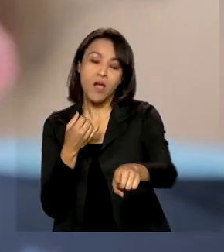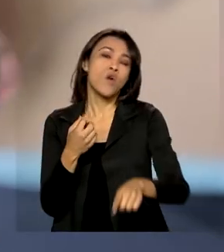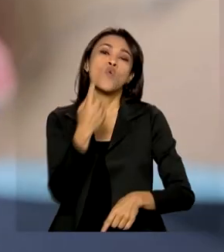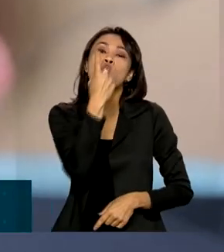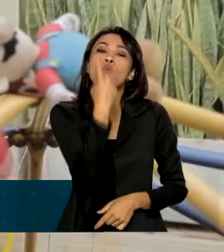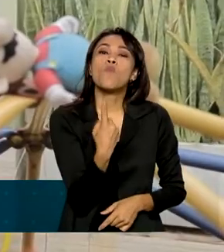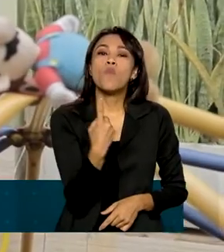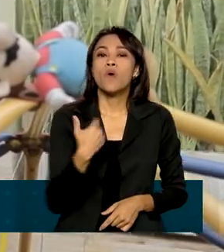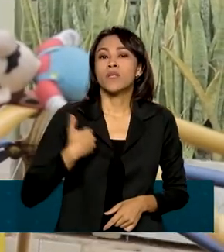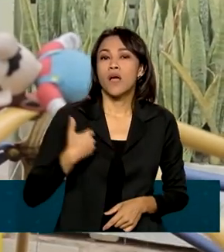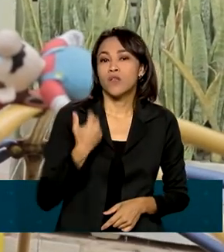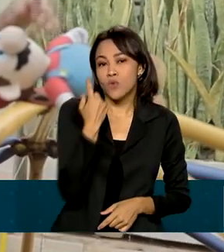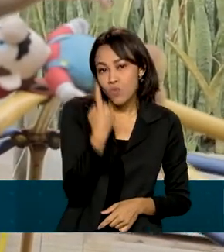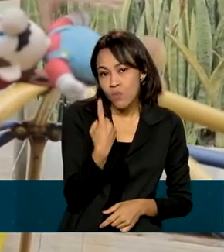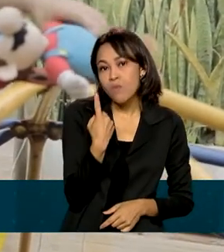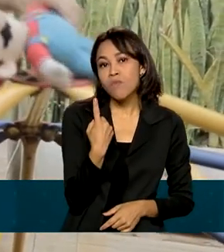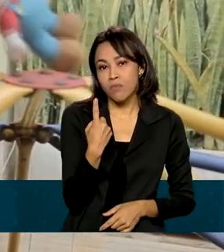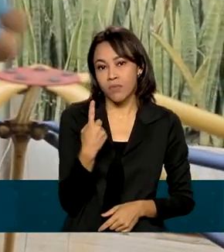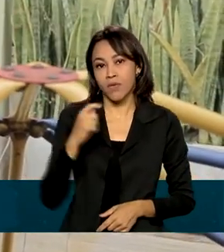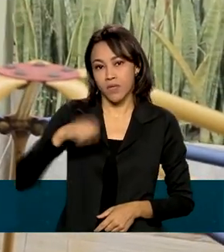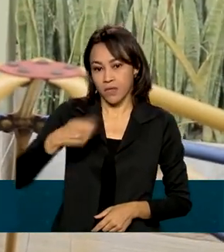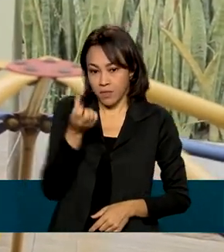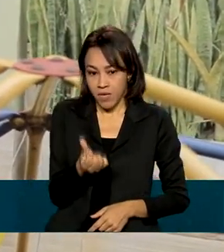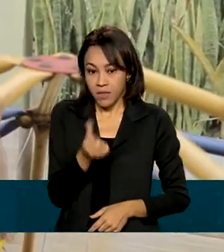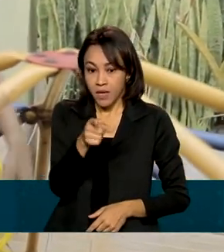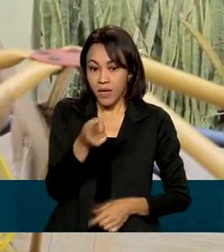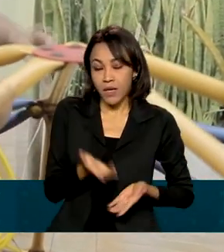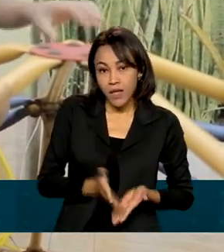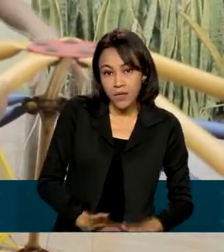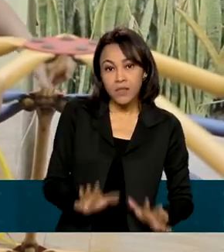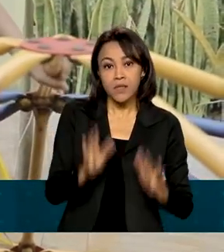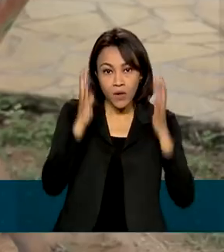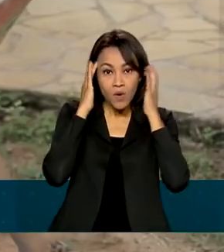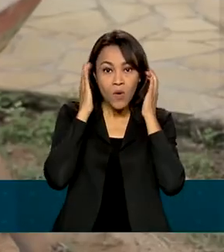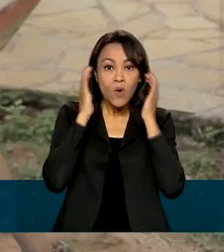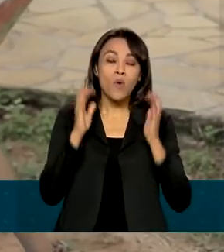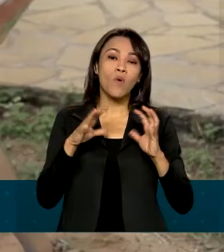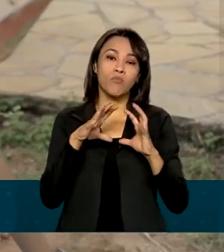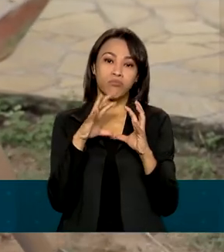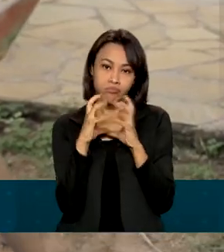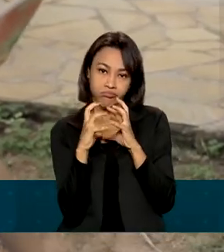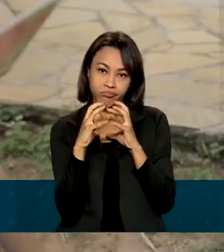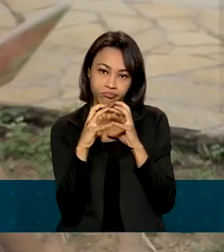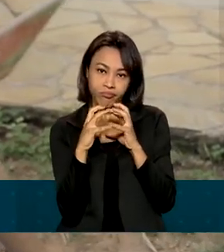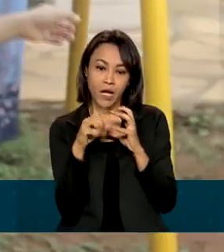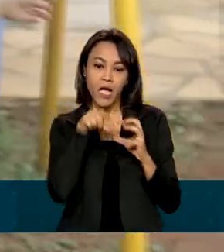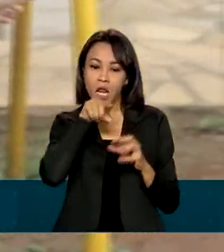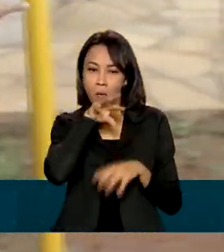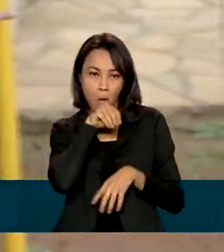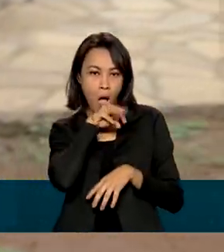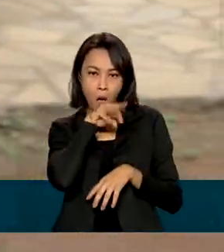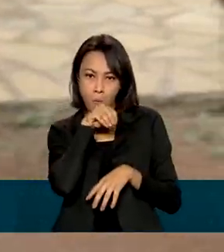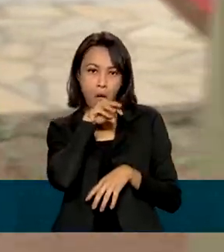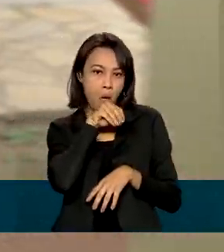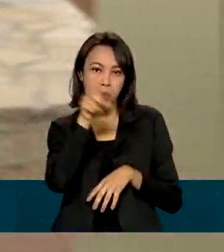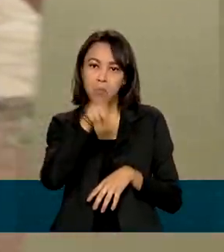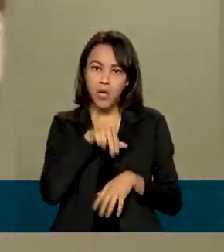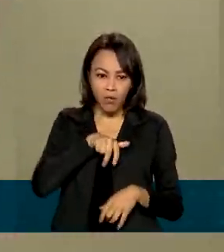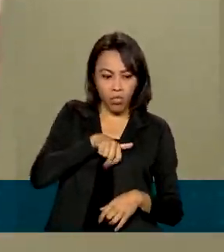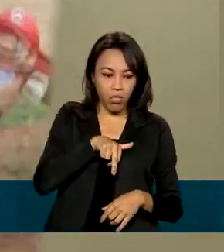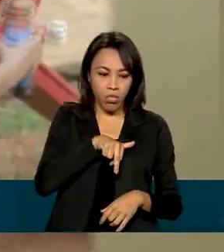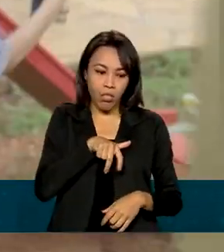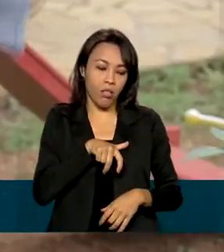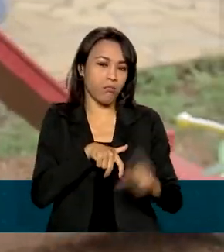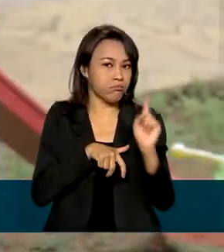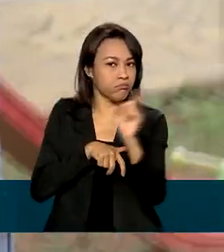meio de vida. Ele nasceu prematuro e com paralisia cerebral. Samuel não falava e nem andava. E o